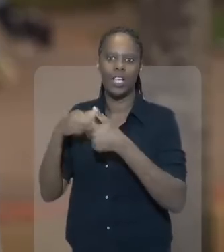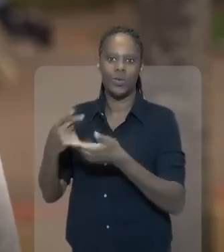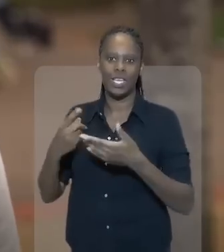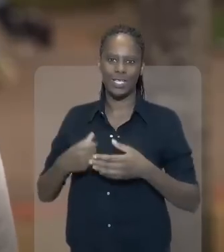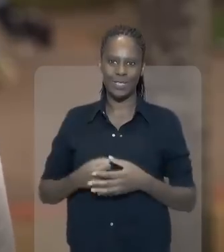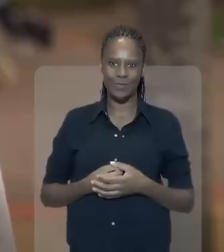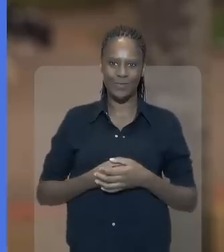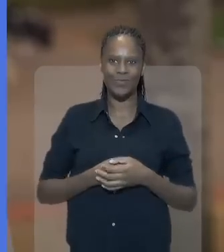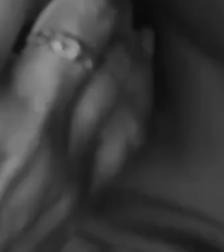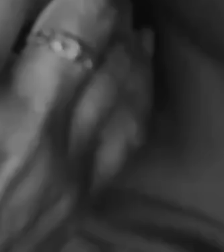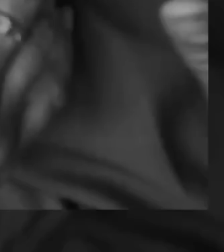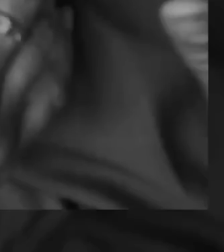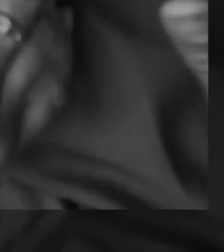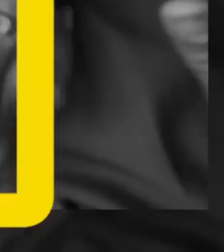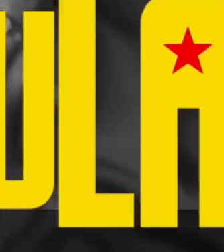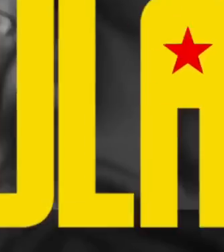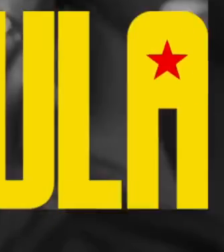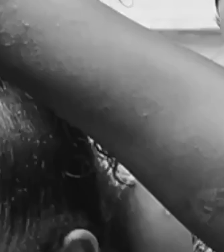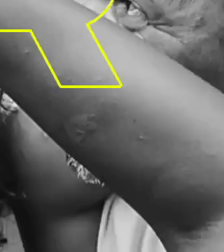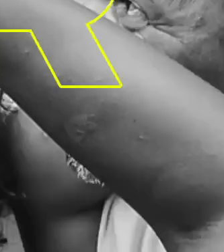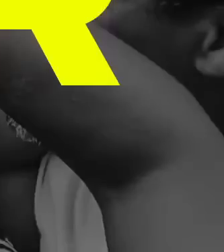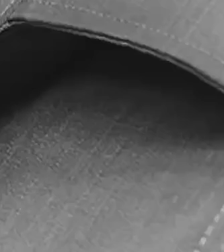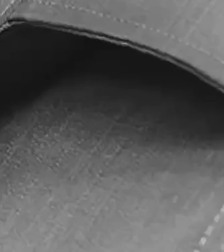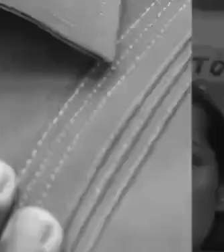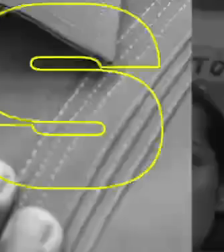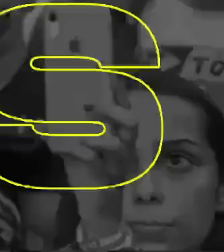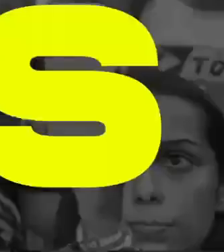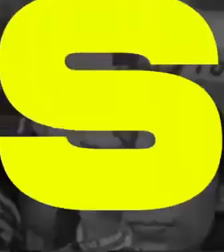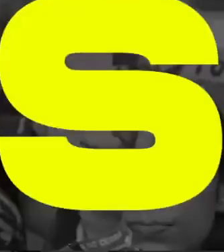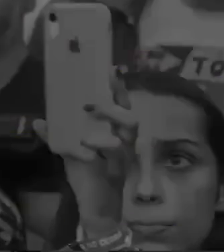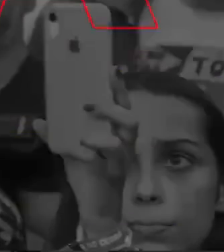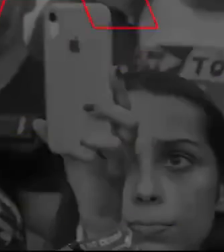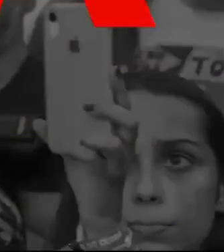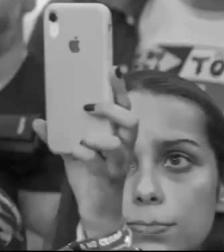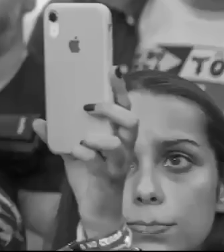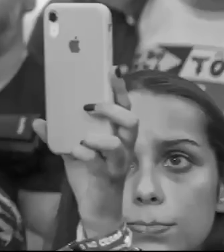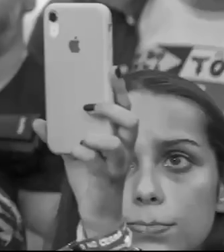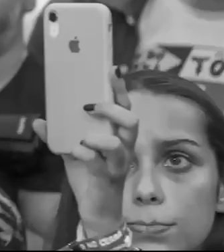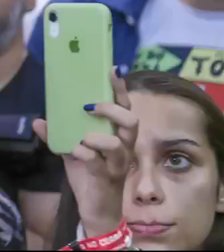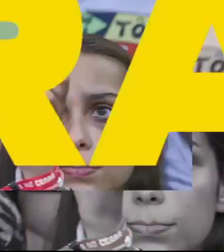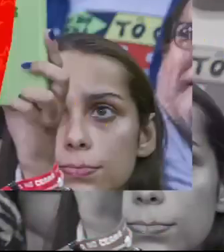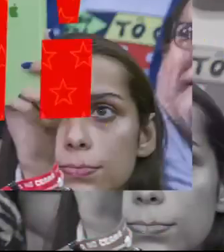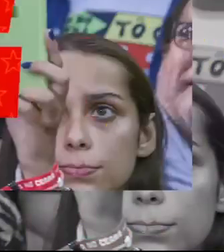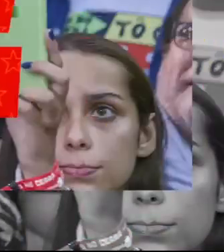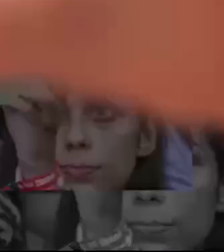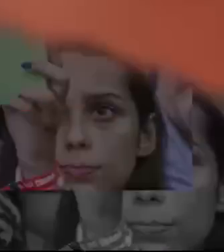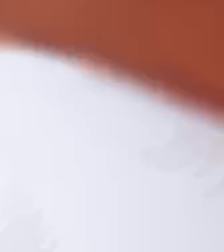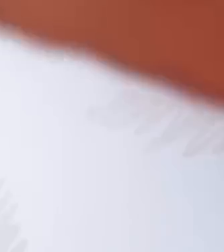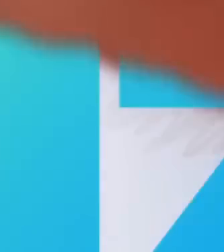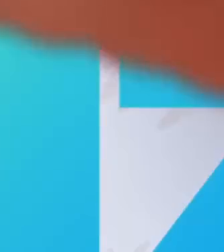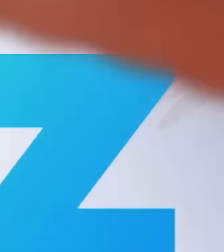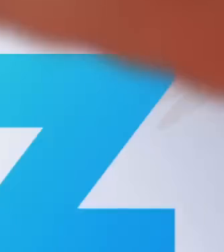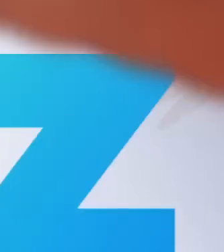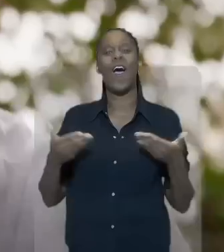emprego de outras oportunidades. Eu vou com o Lula pra mudar o meu país, e agora tá na hora, sim, pra